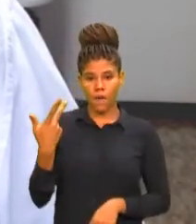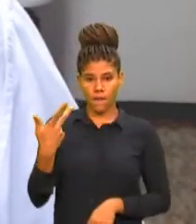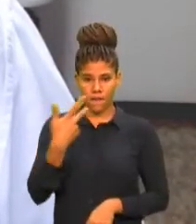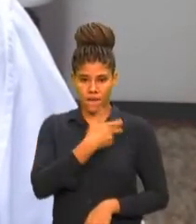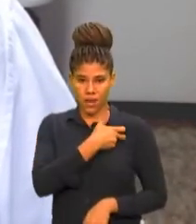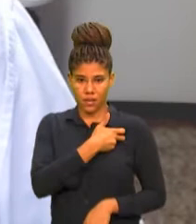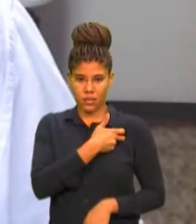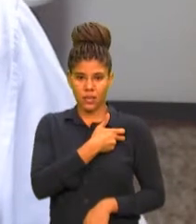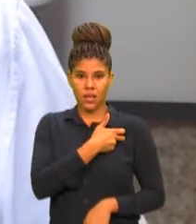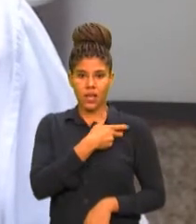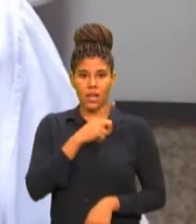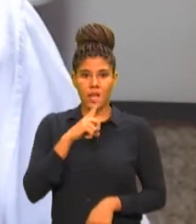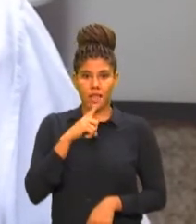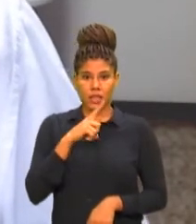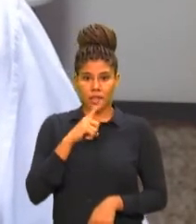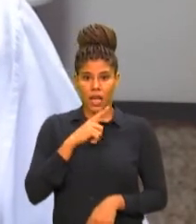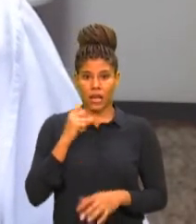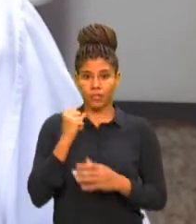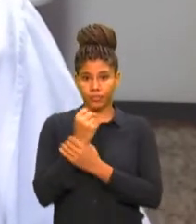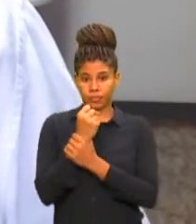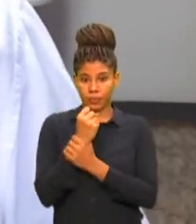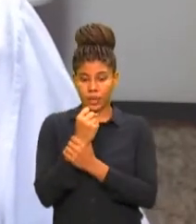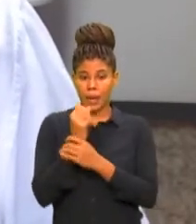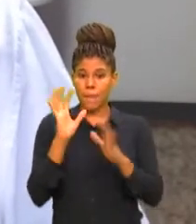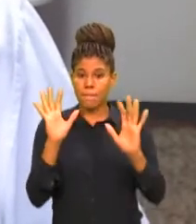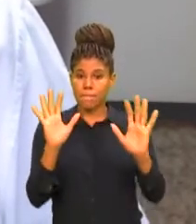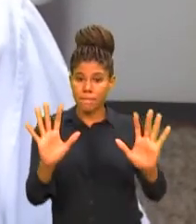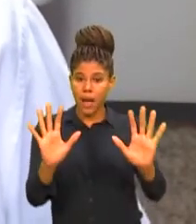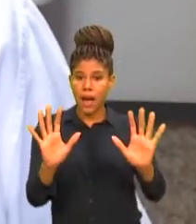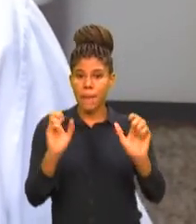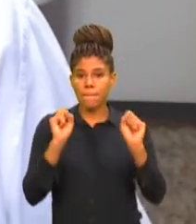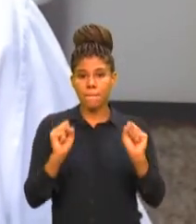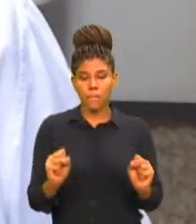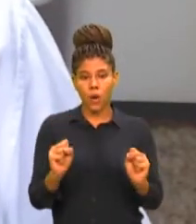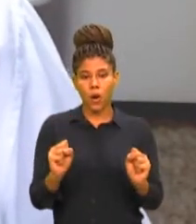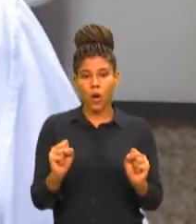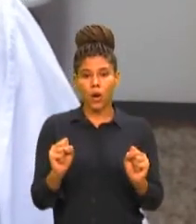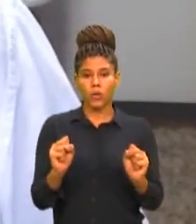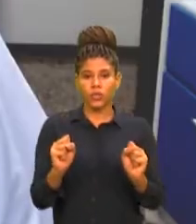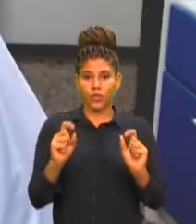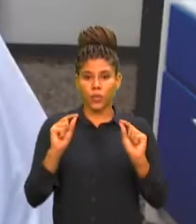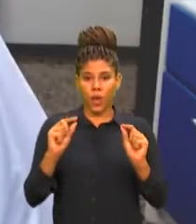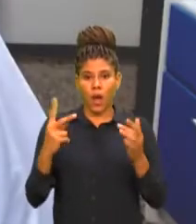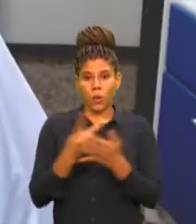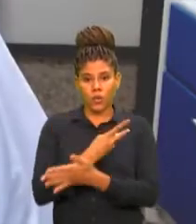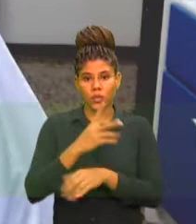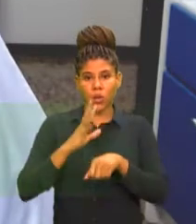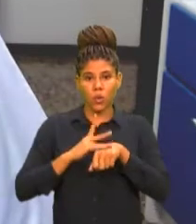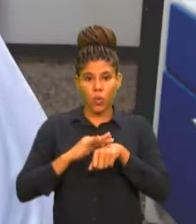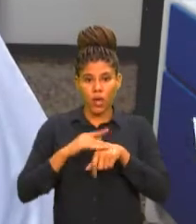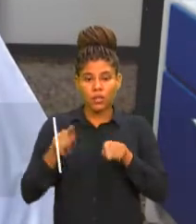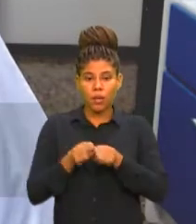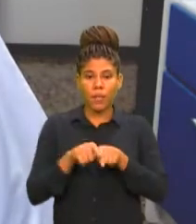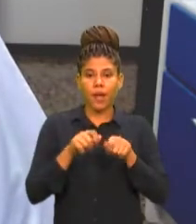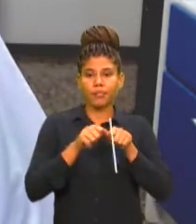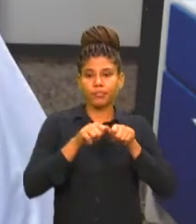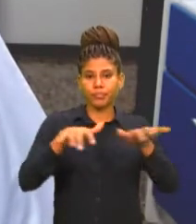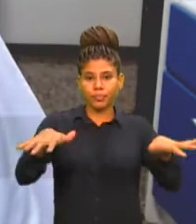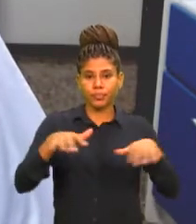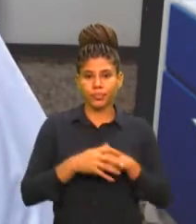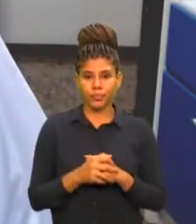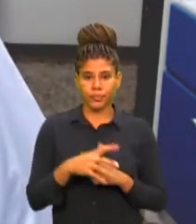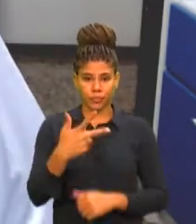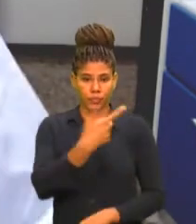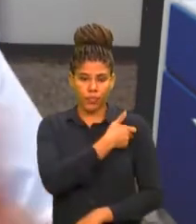parcialmente protegidos, mas que ainda podem adoecer e transmitir o vírus. A taxa de proteção das vacinas está entre